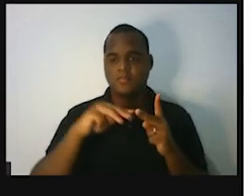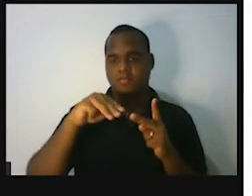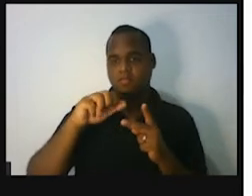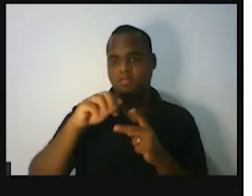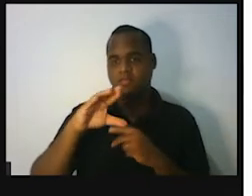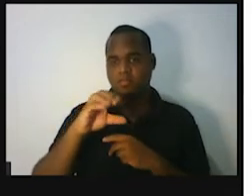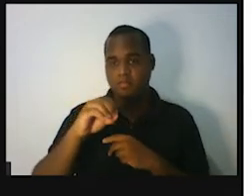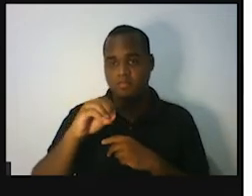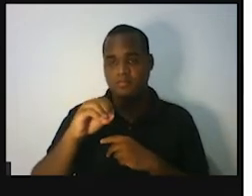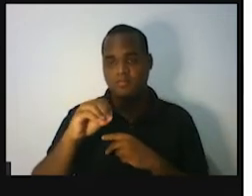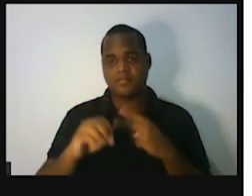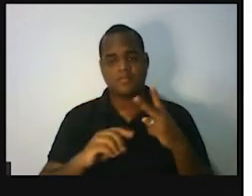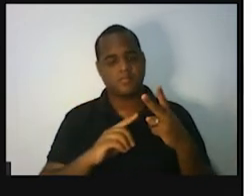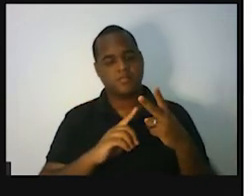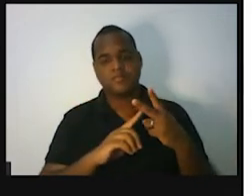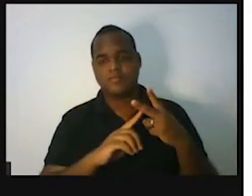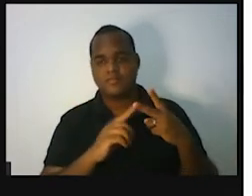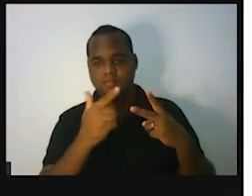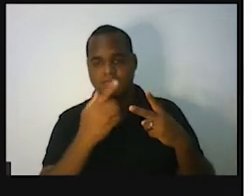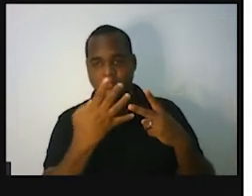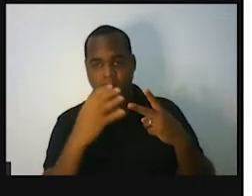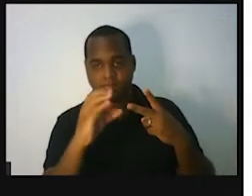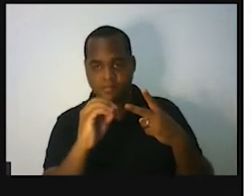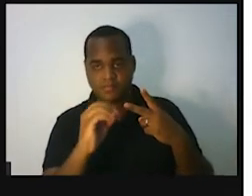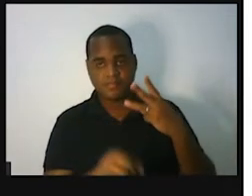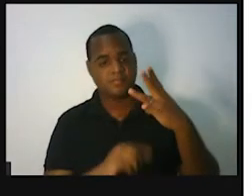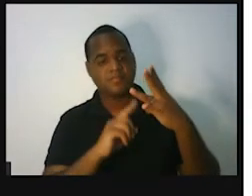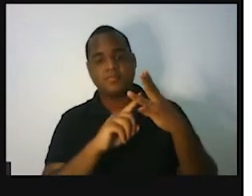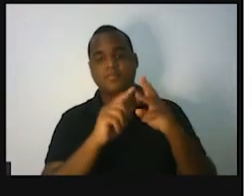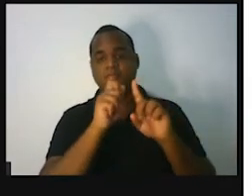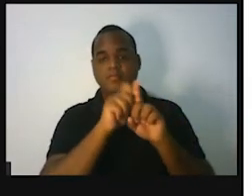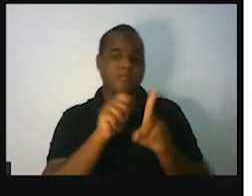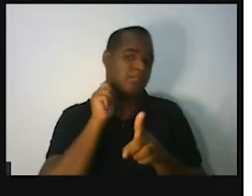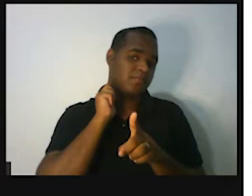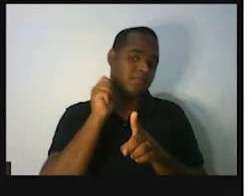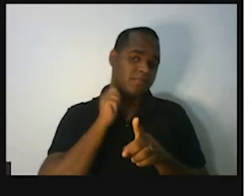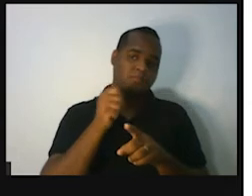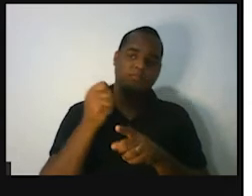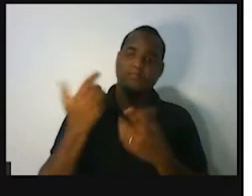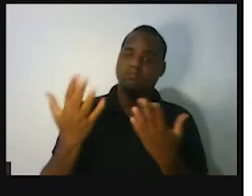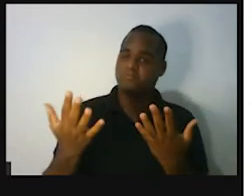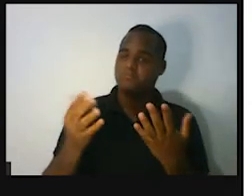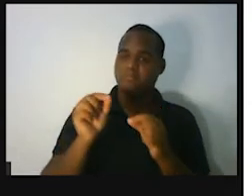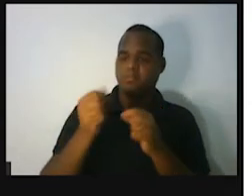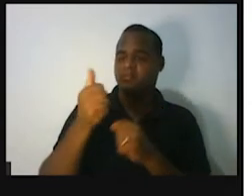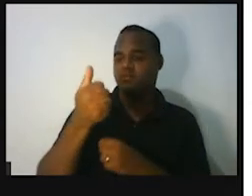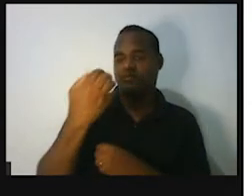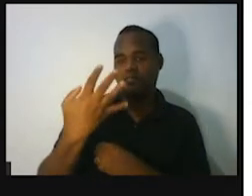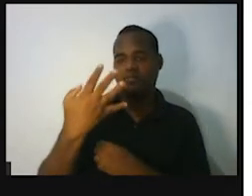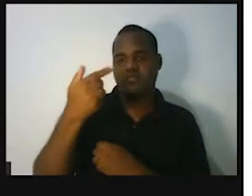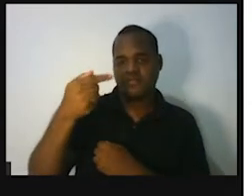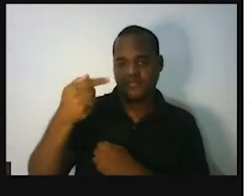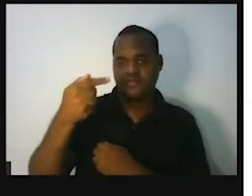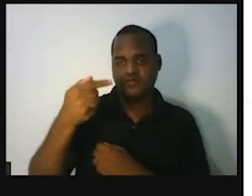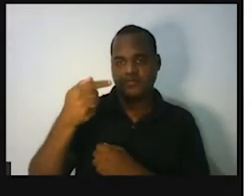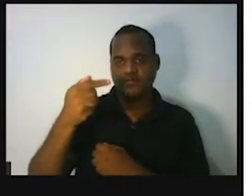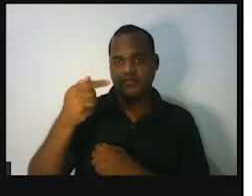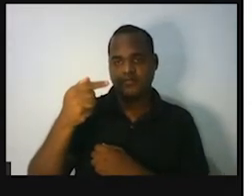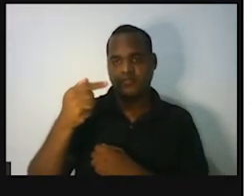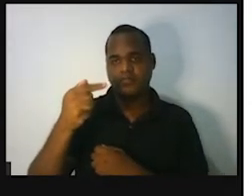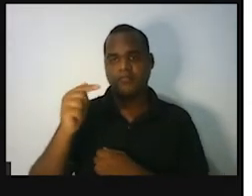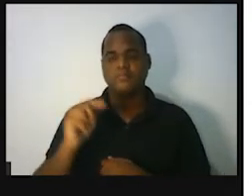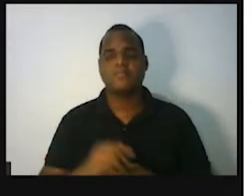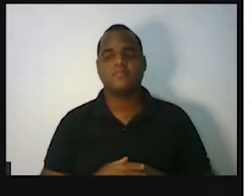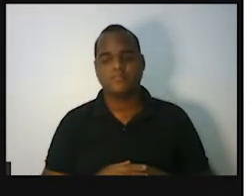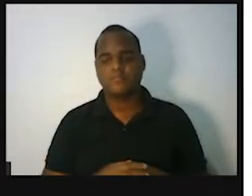240 kilowatt-hora e abril de 2019, 147 kilowatt